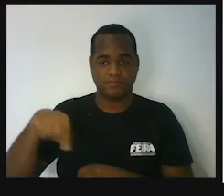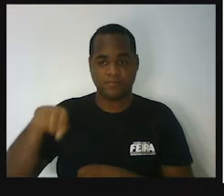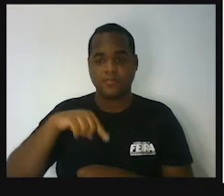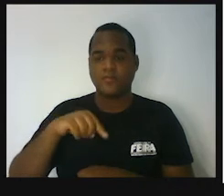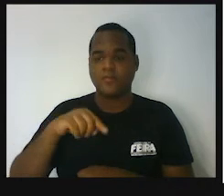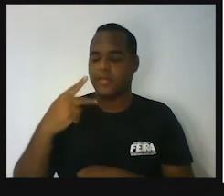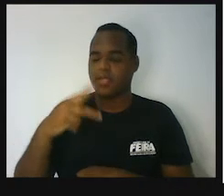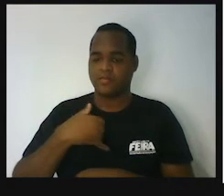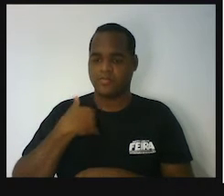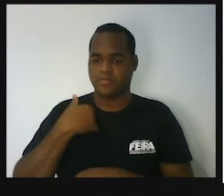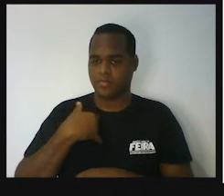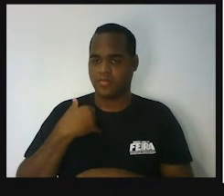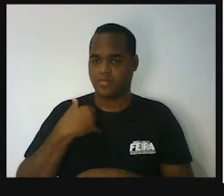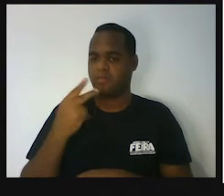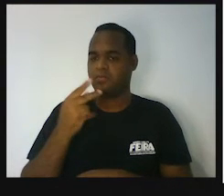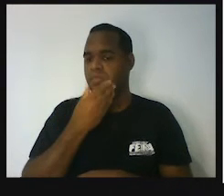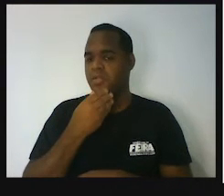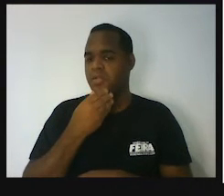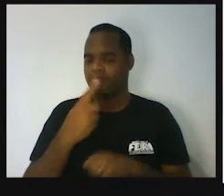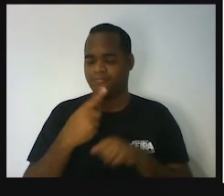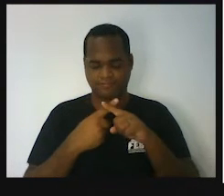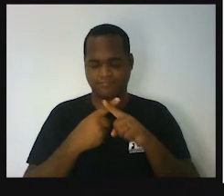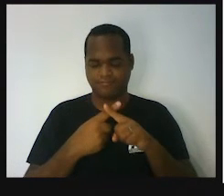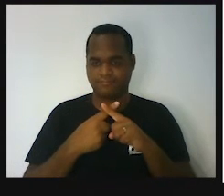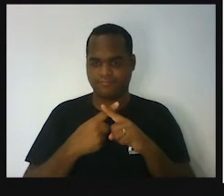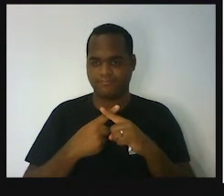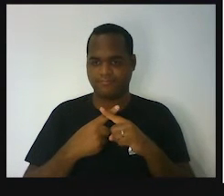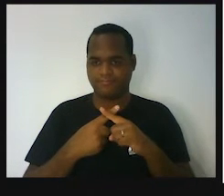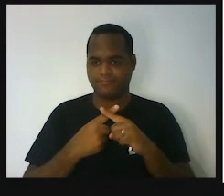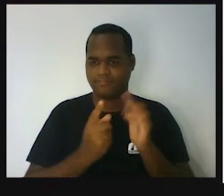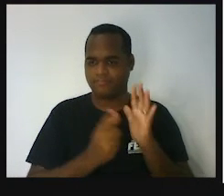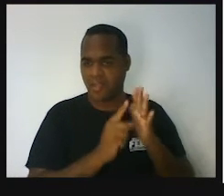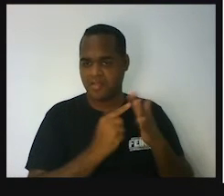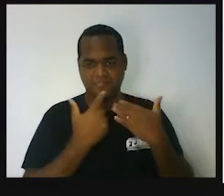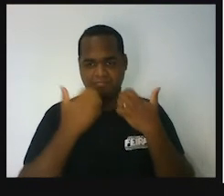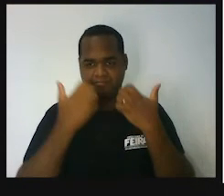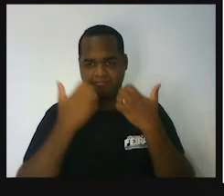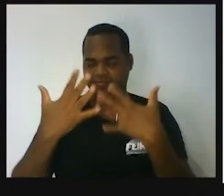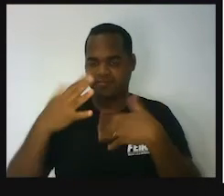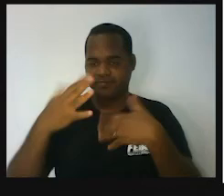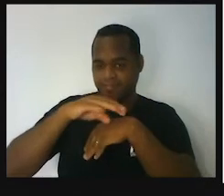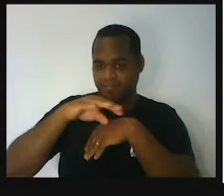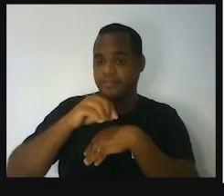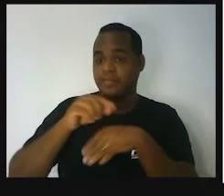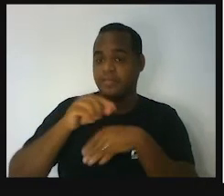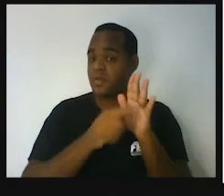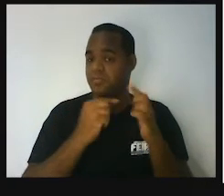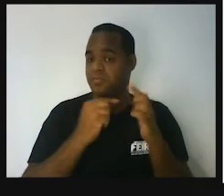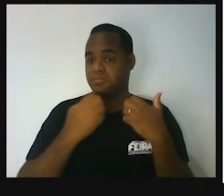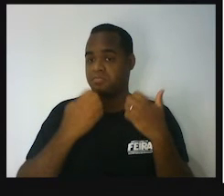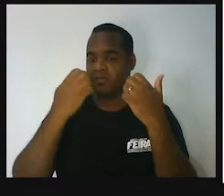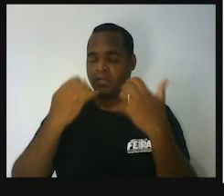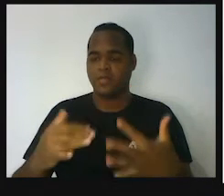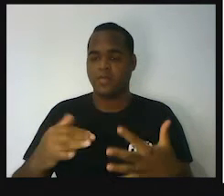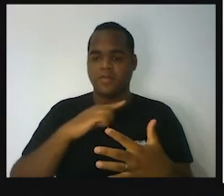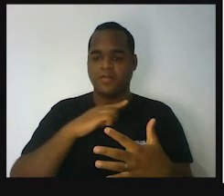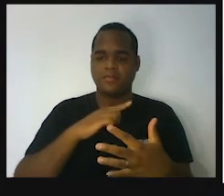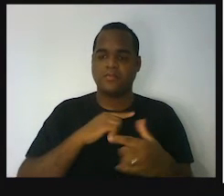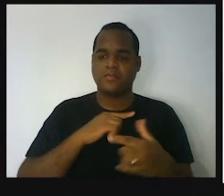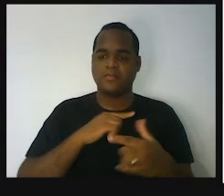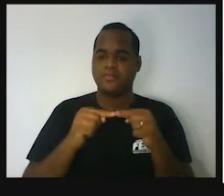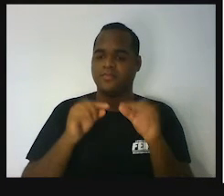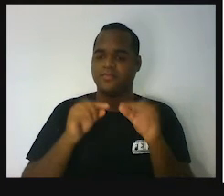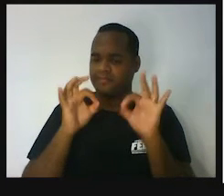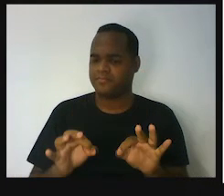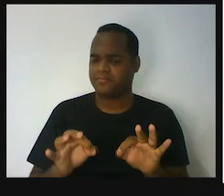Diofanto por X. Você lembra disso da aula anterior? Se você assistiu a aula anterior, com certeza